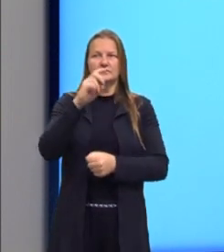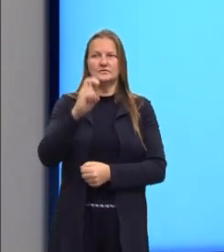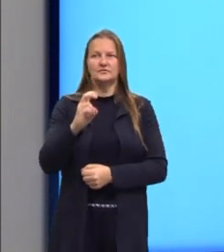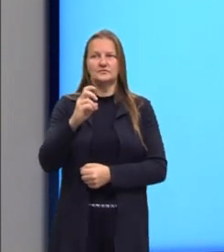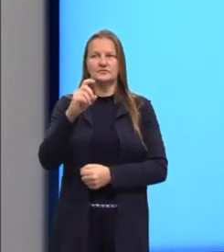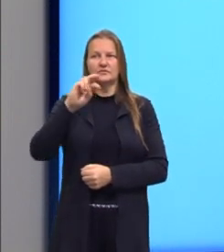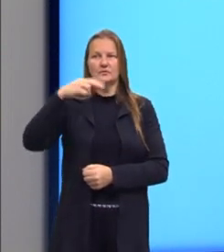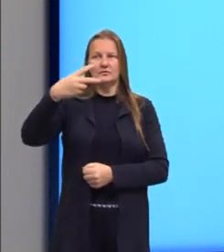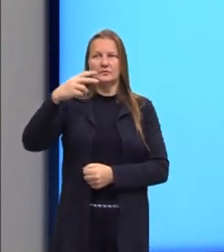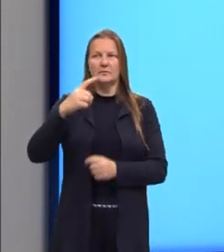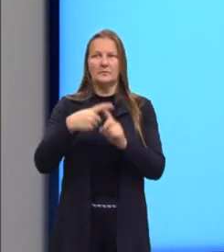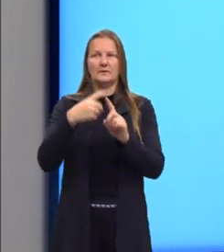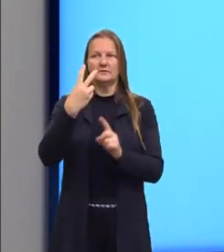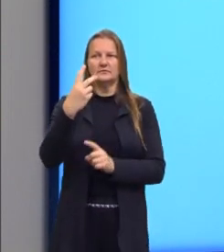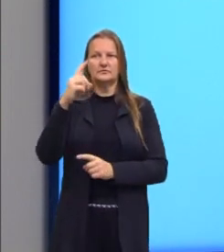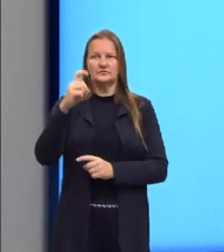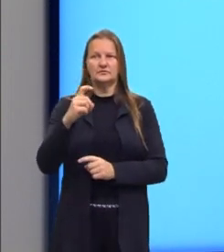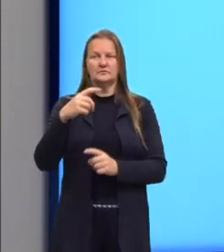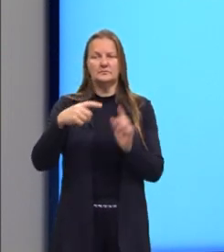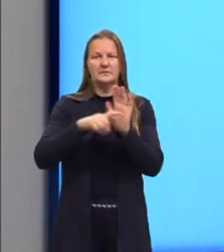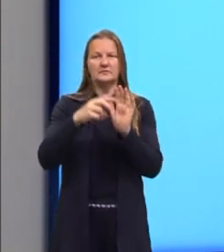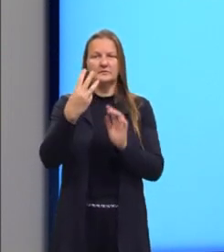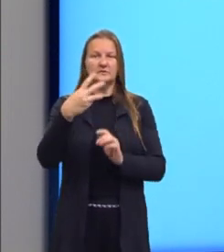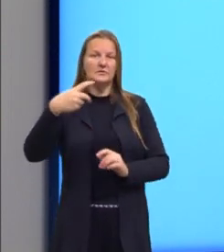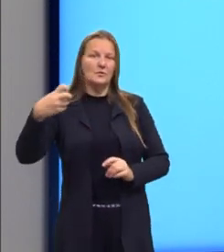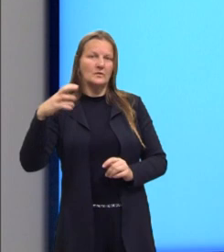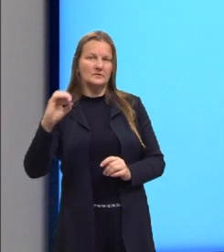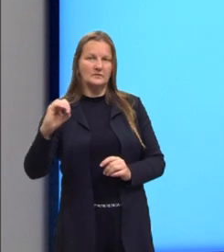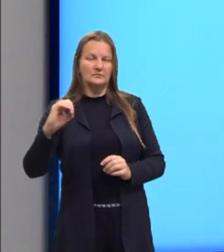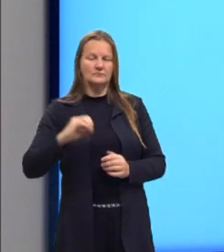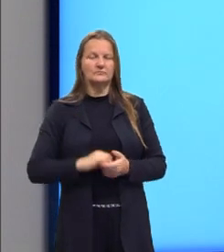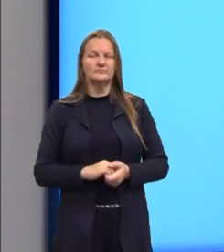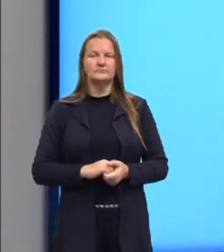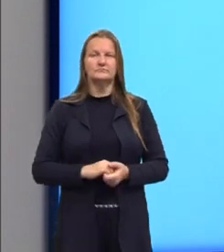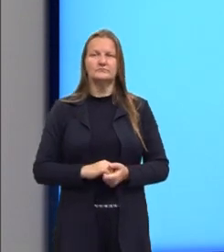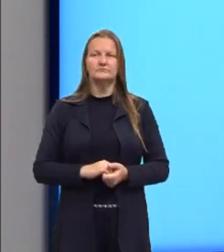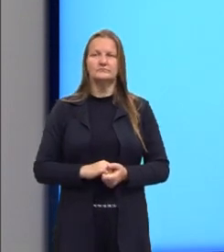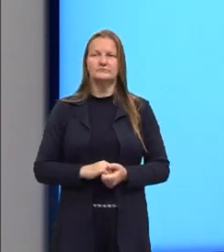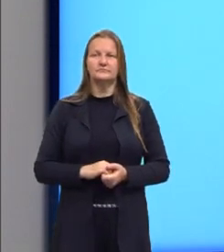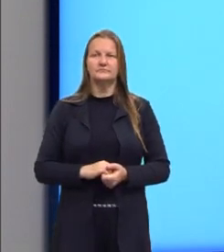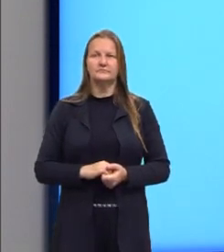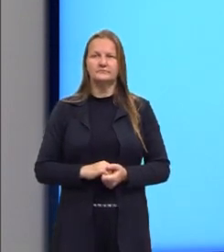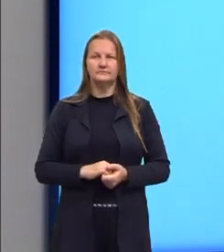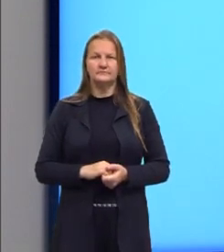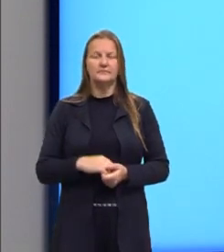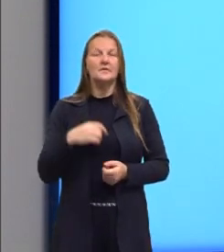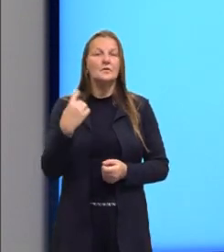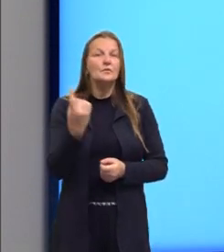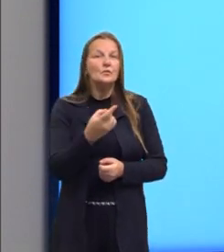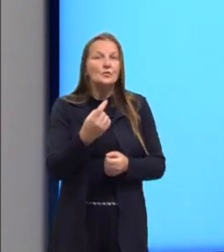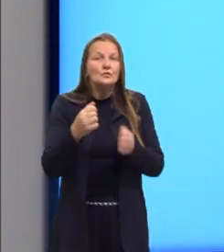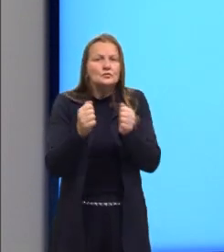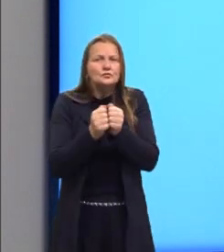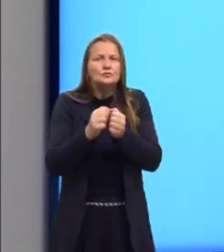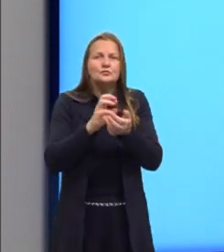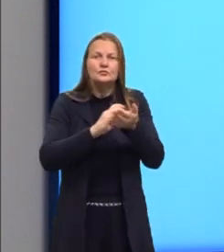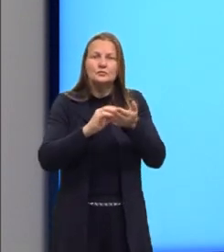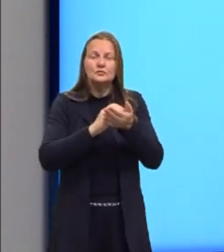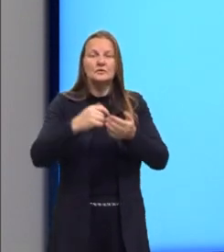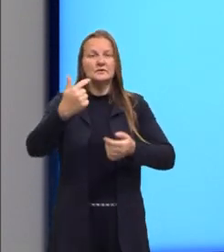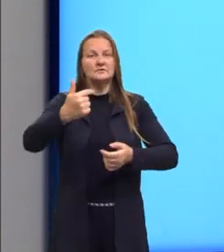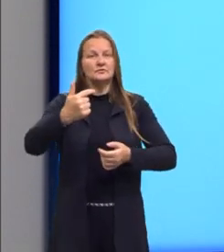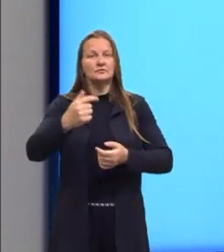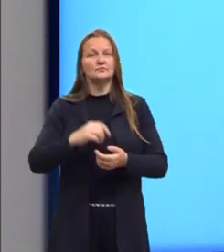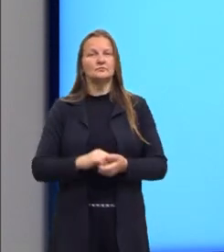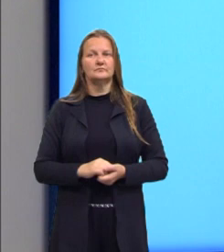ao quadrado mais 2x menos 3 igual a zero. E aí nós vamos resolver essa equação de segundo grau.